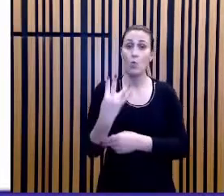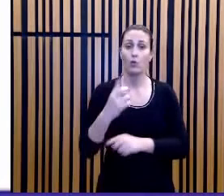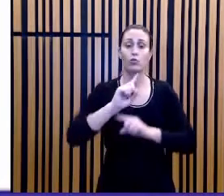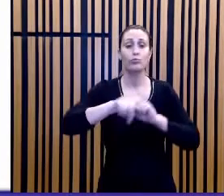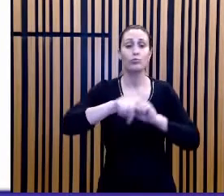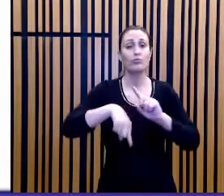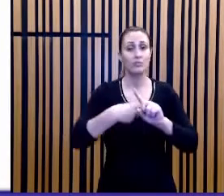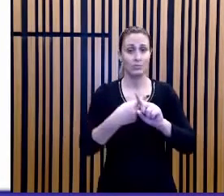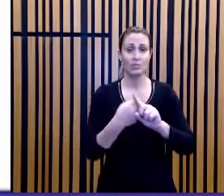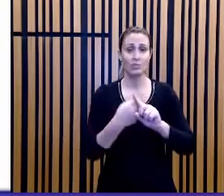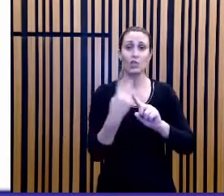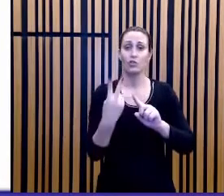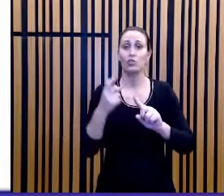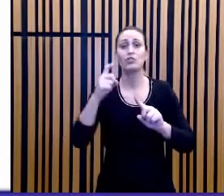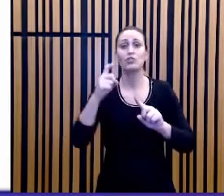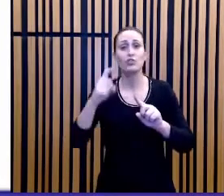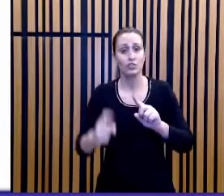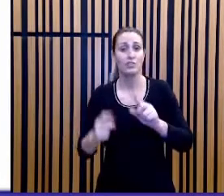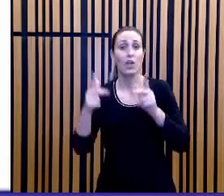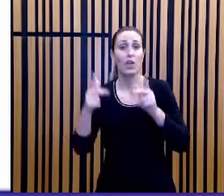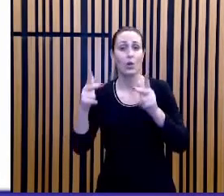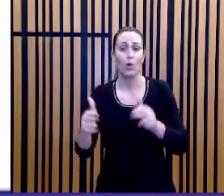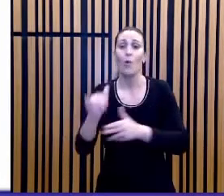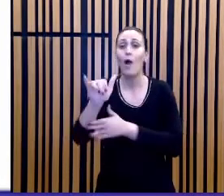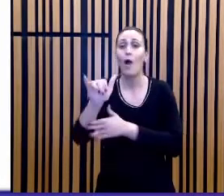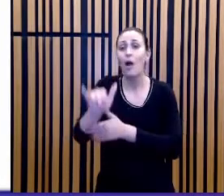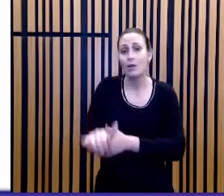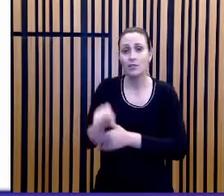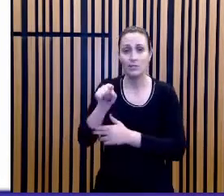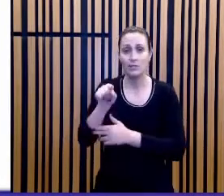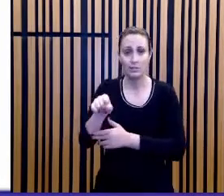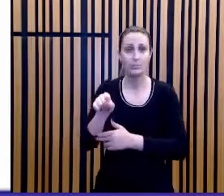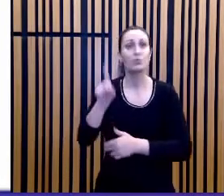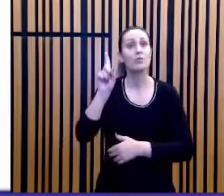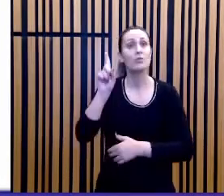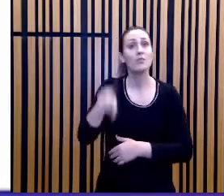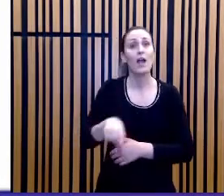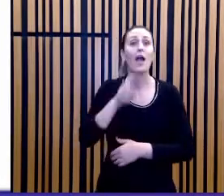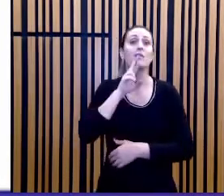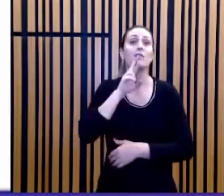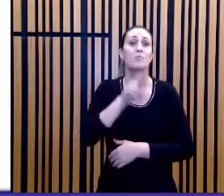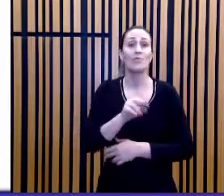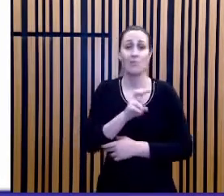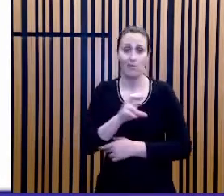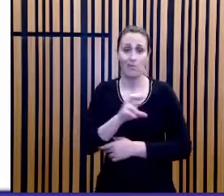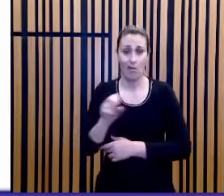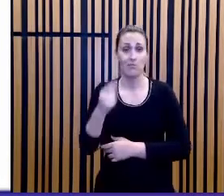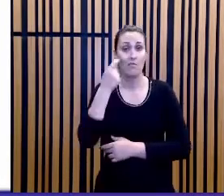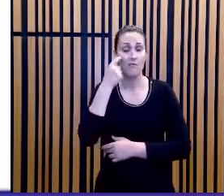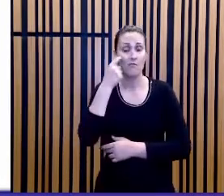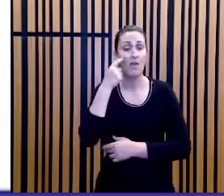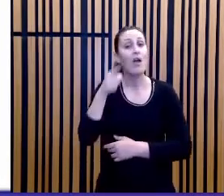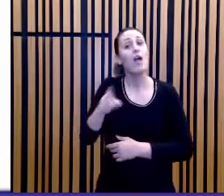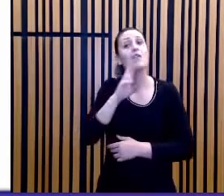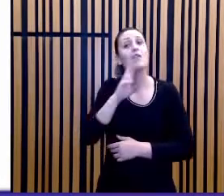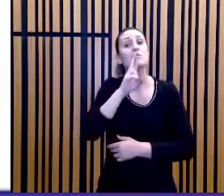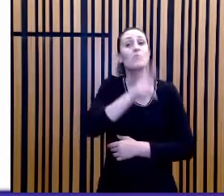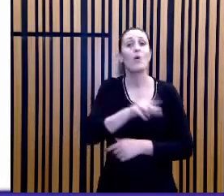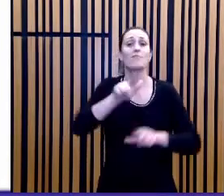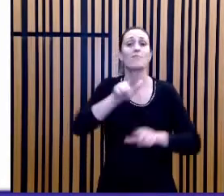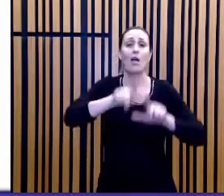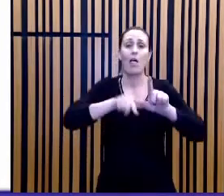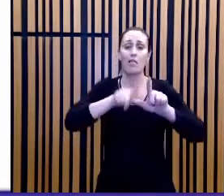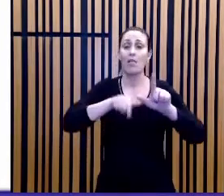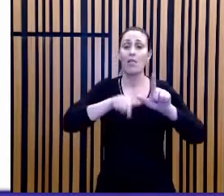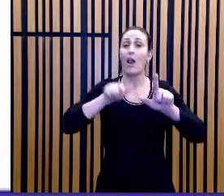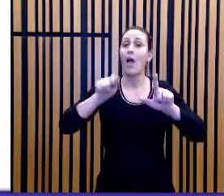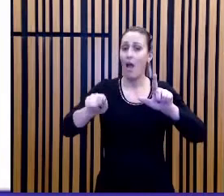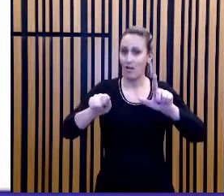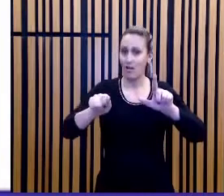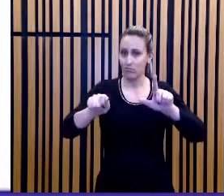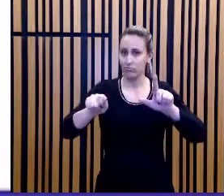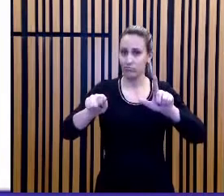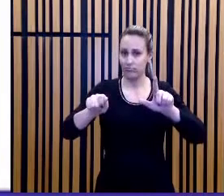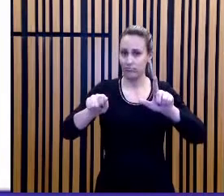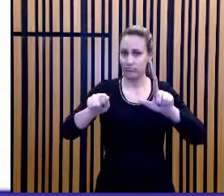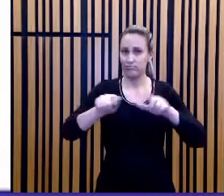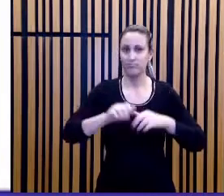XY é igual a 7.500. Eis aí a resposta, a resposta da letra A, Argentina.